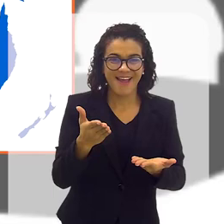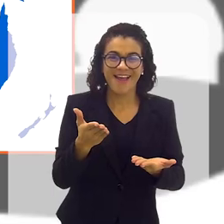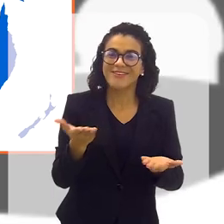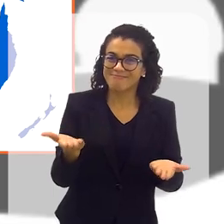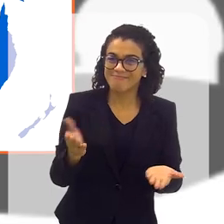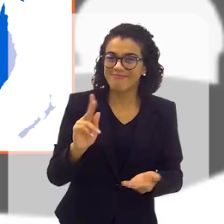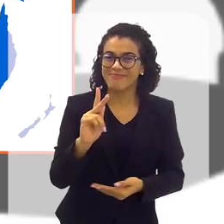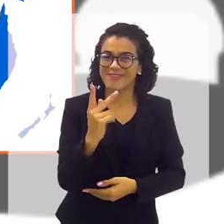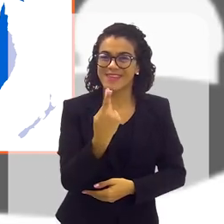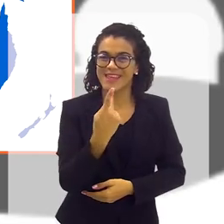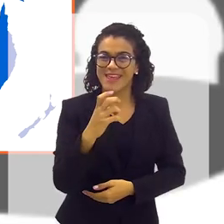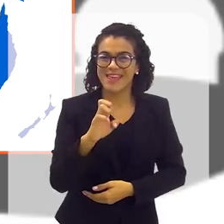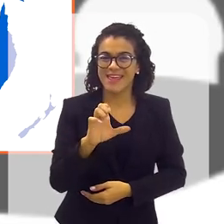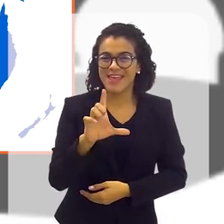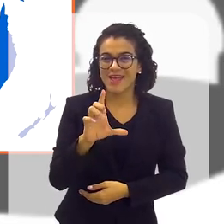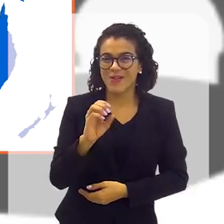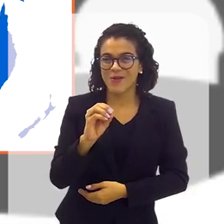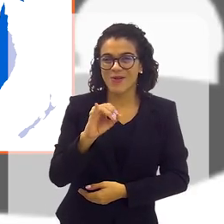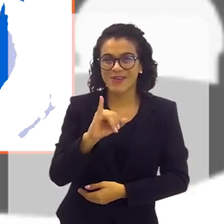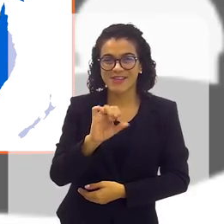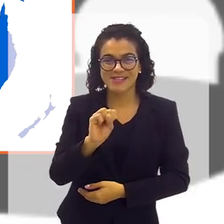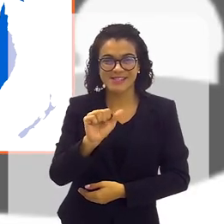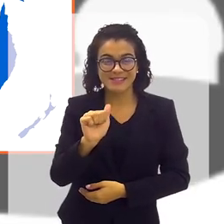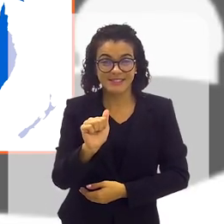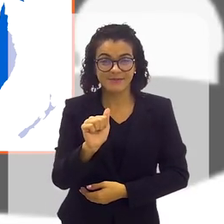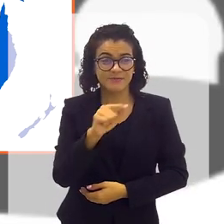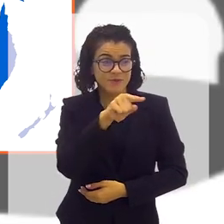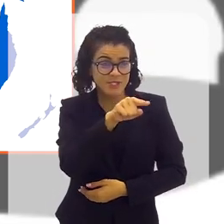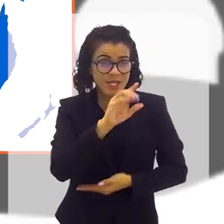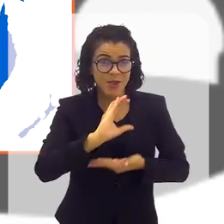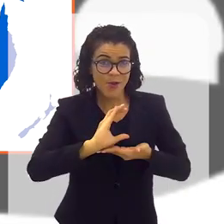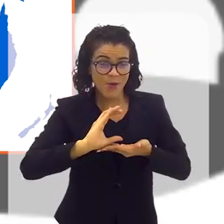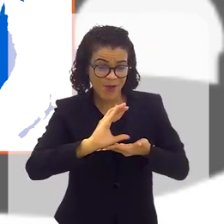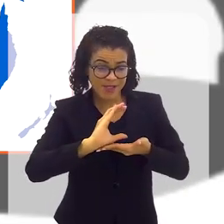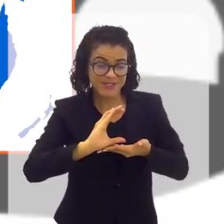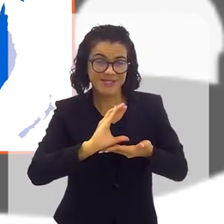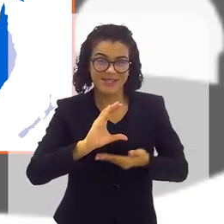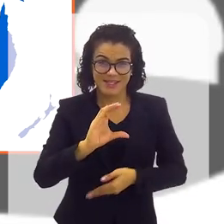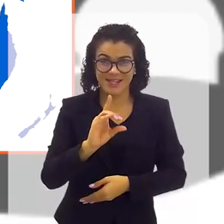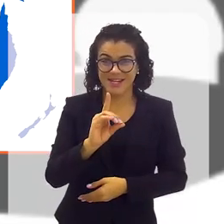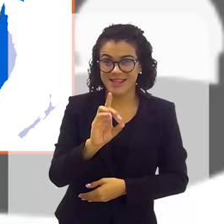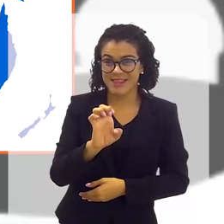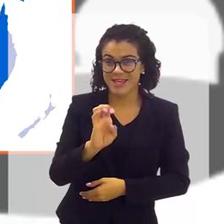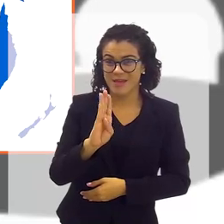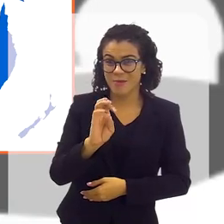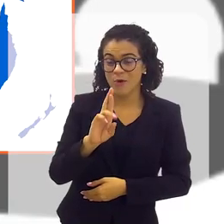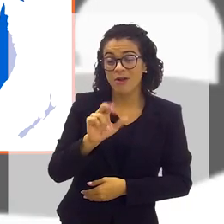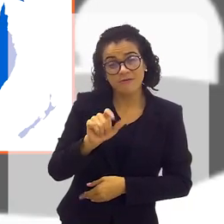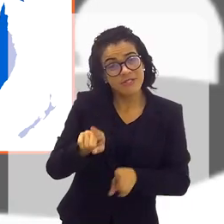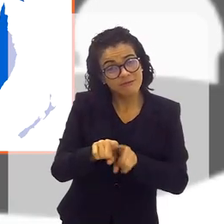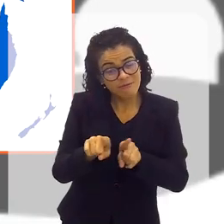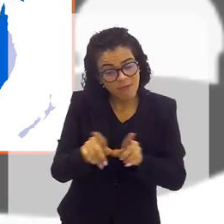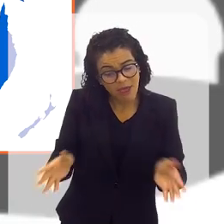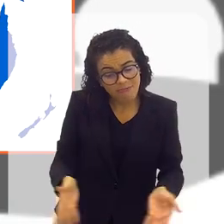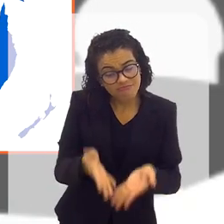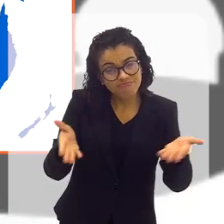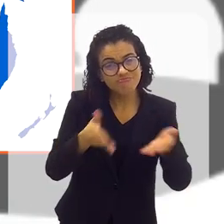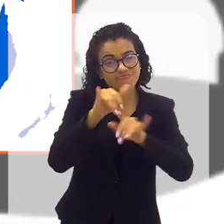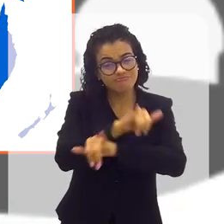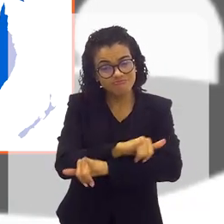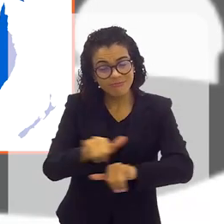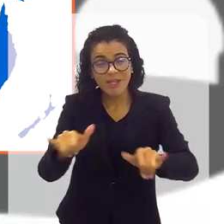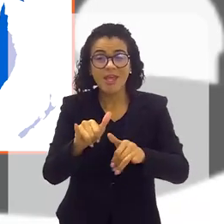convidada, a Heloísa. Para você, você além de conselheira, Débora, pelo que eu estou percebendo, você é uma incentivadora,